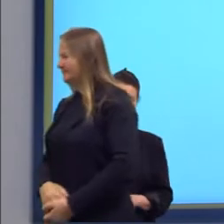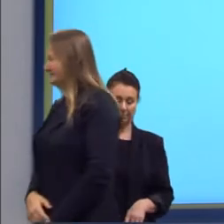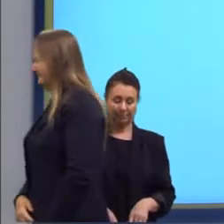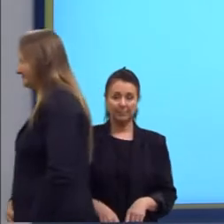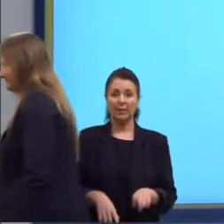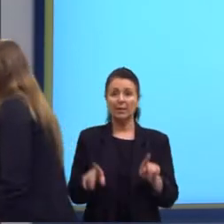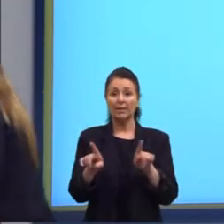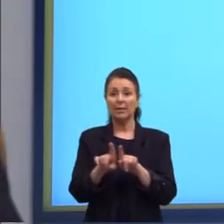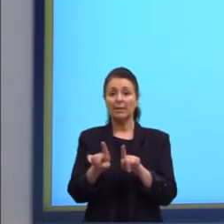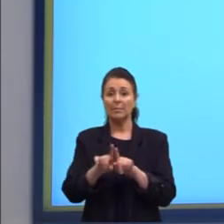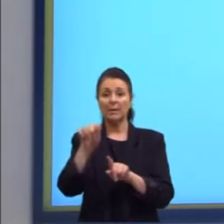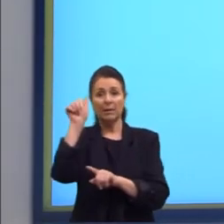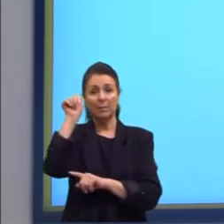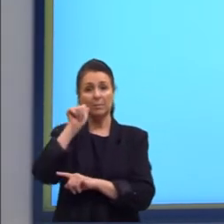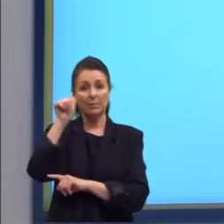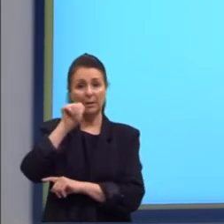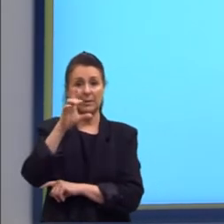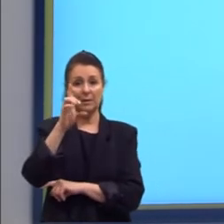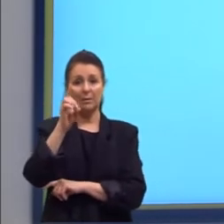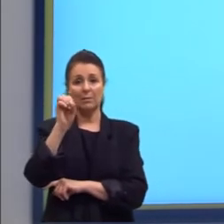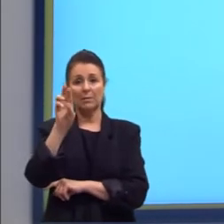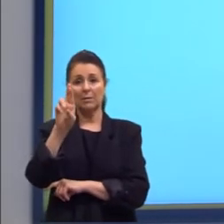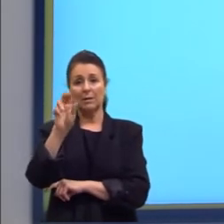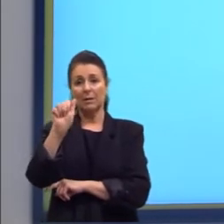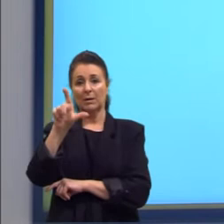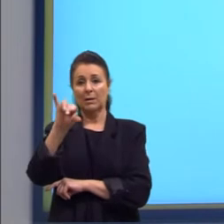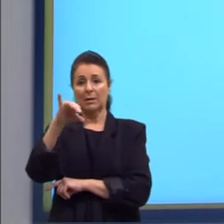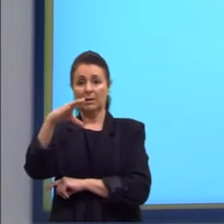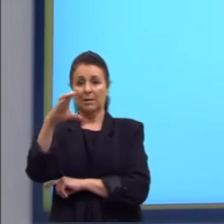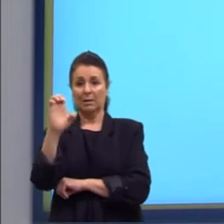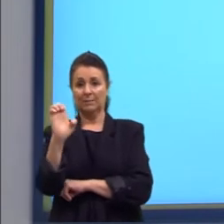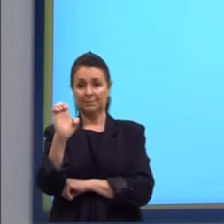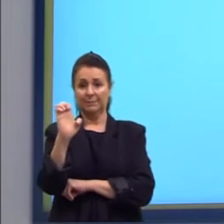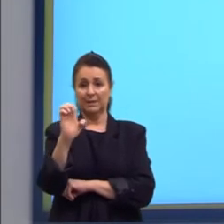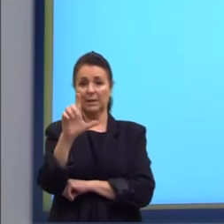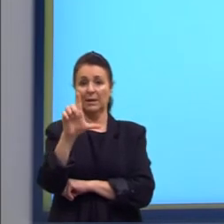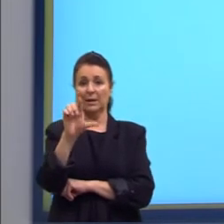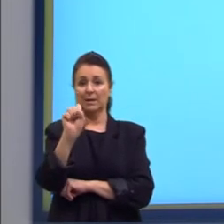das autoras Doralice Gonzaga e Silvia Dufrey.